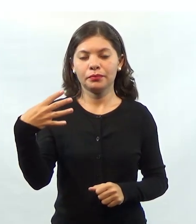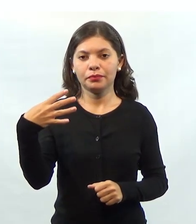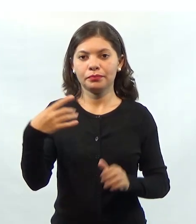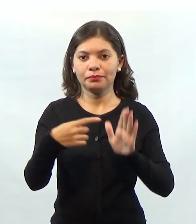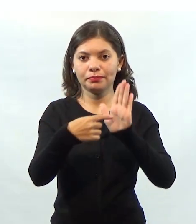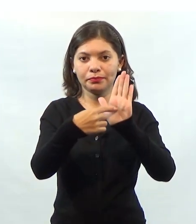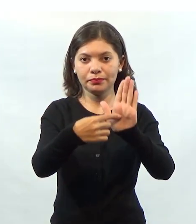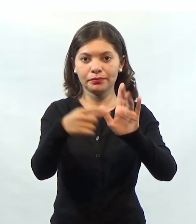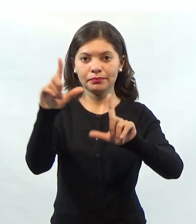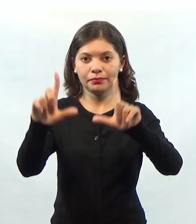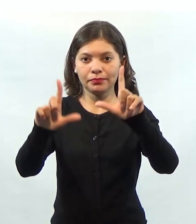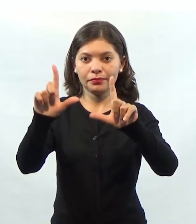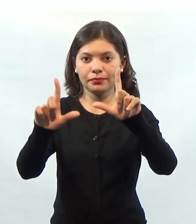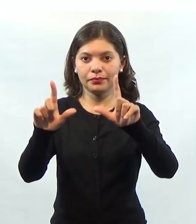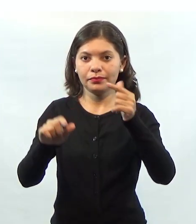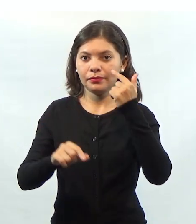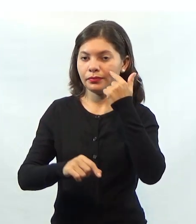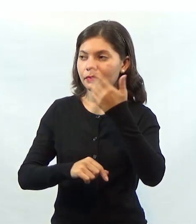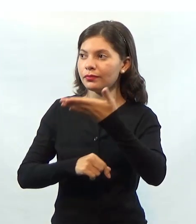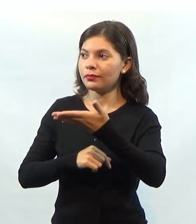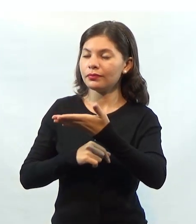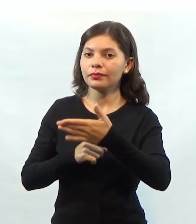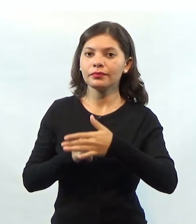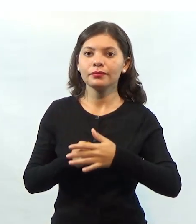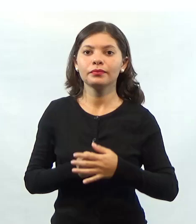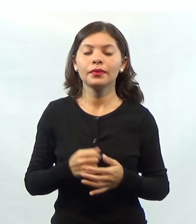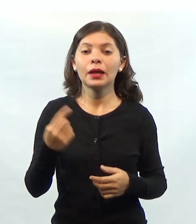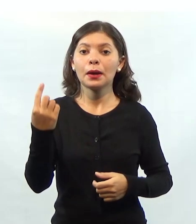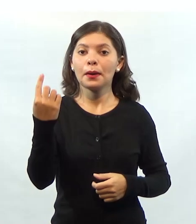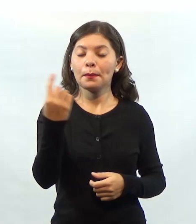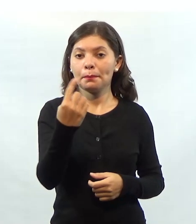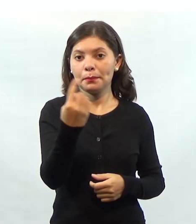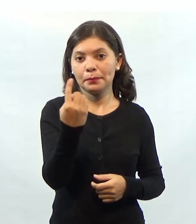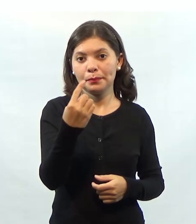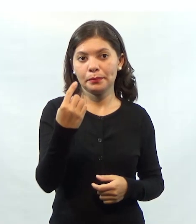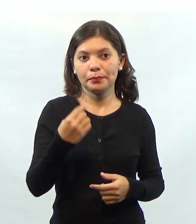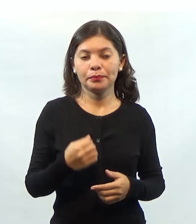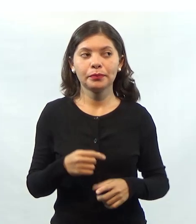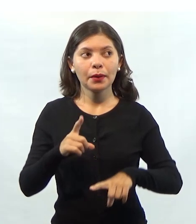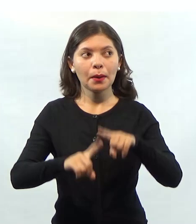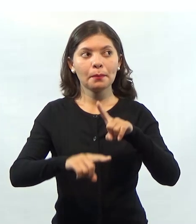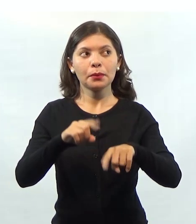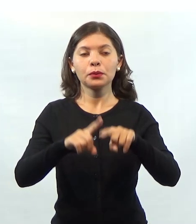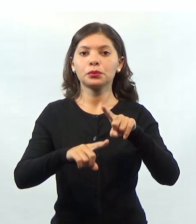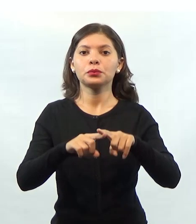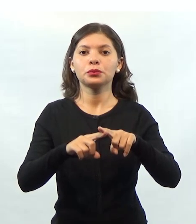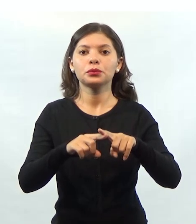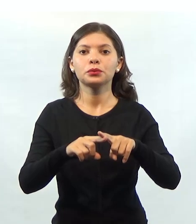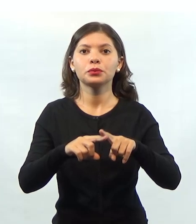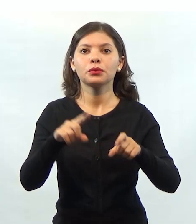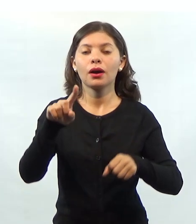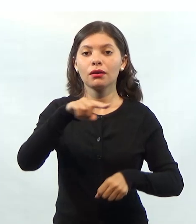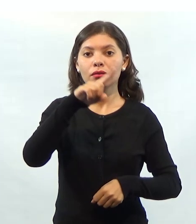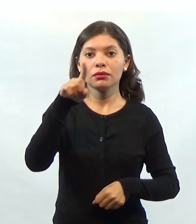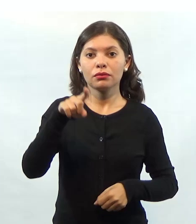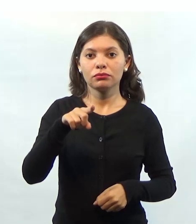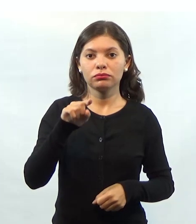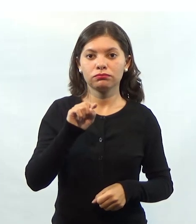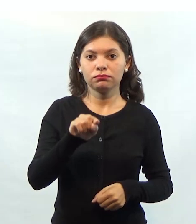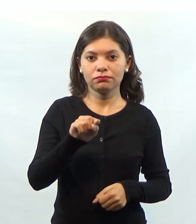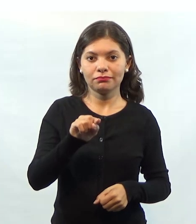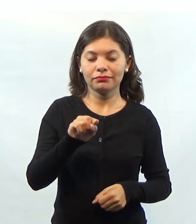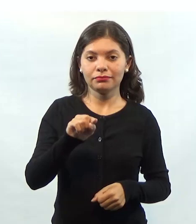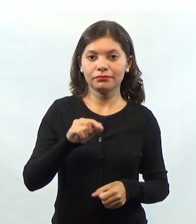sendo apresentada aqui na tela. nessa matriz nós temos primeiro produtos que são os pontos de